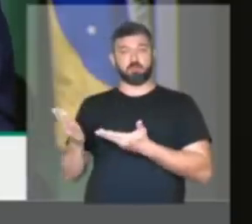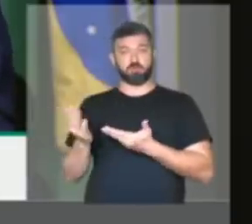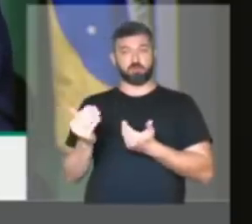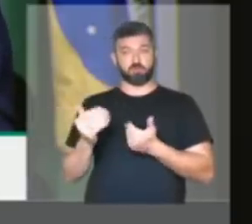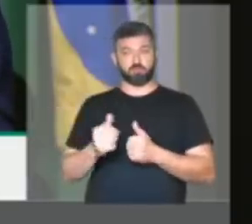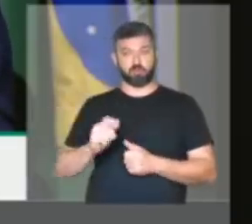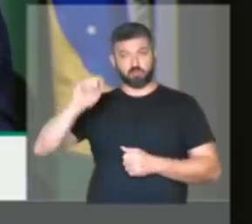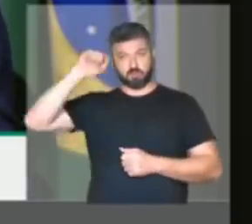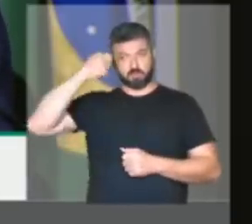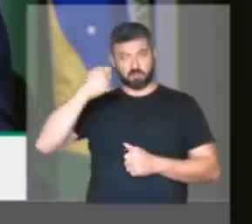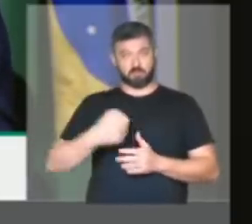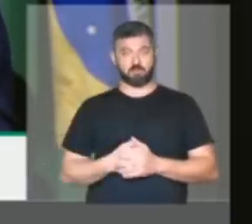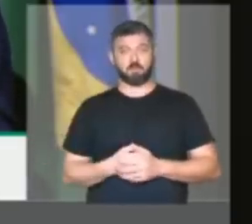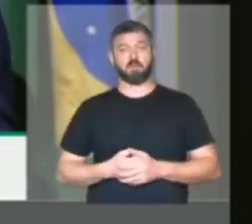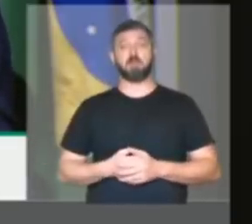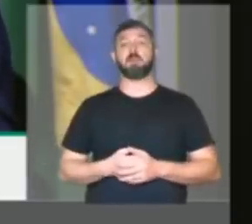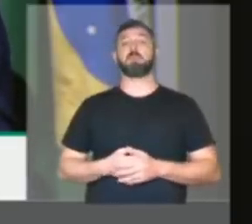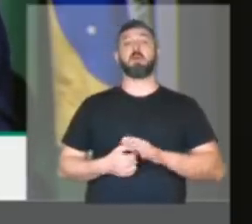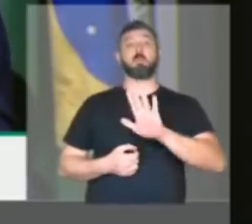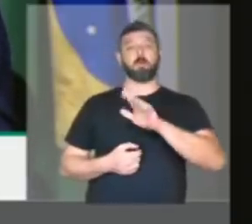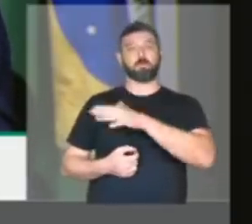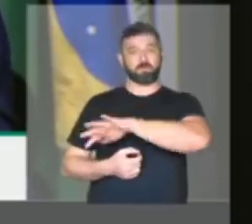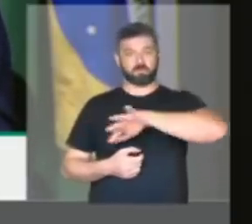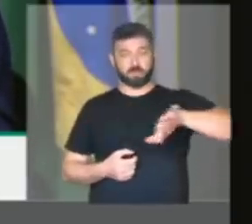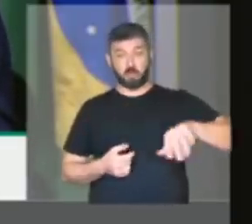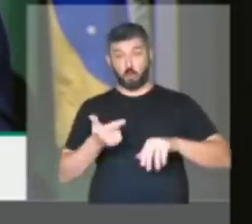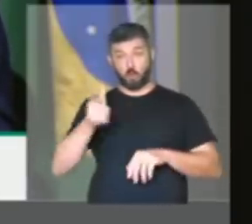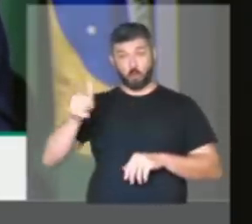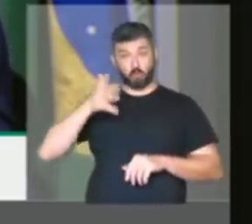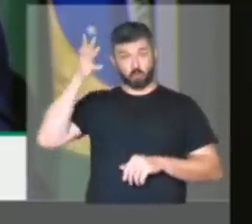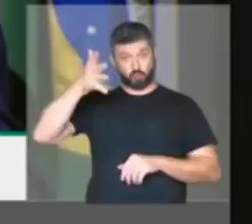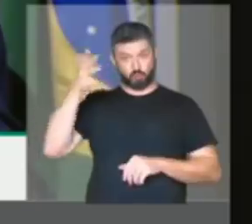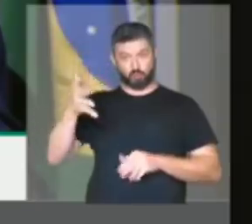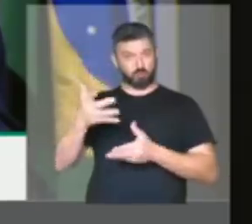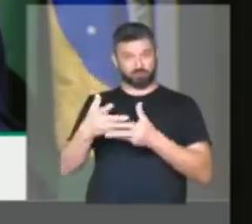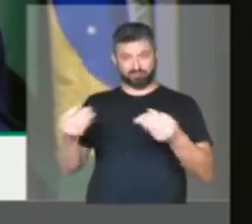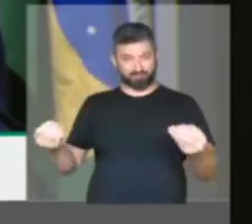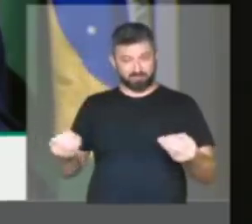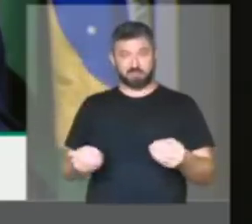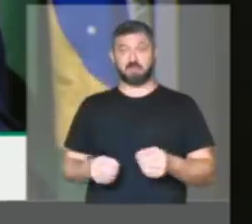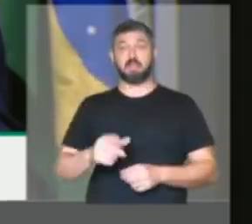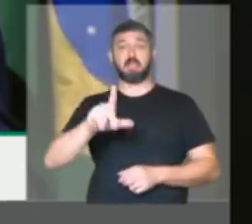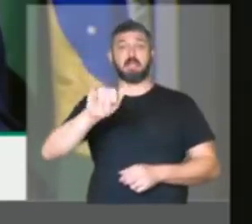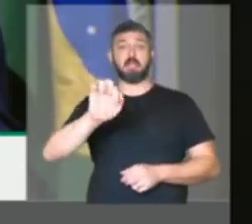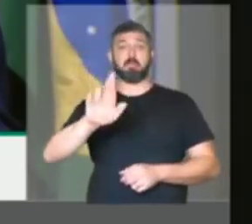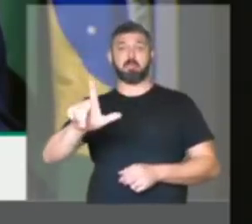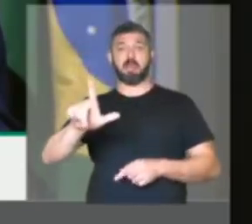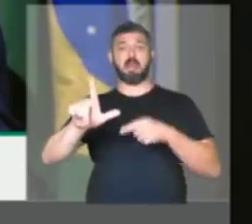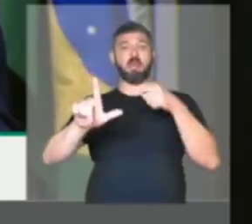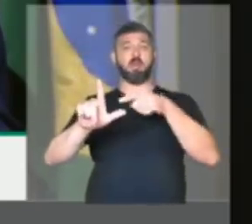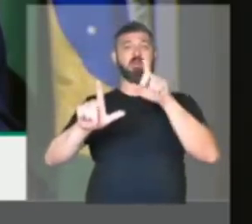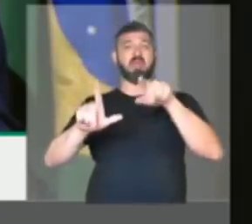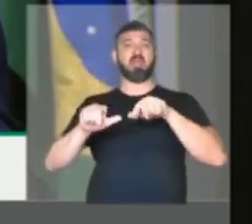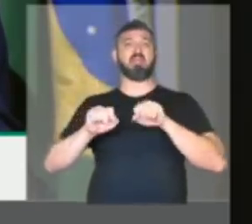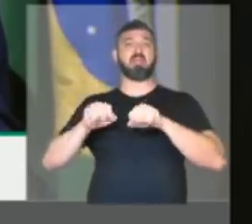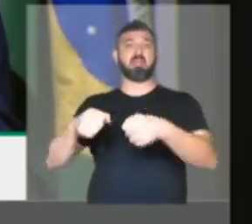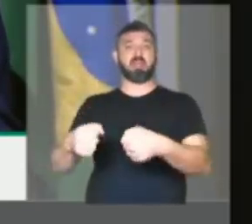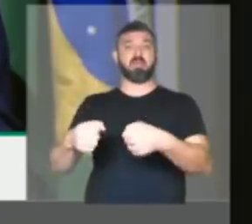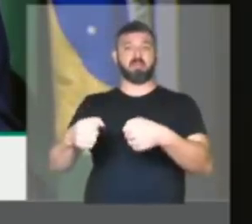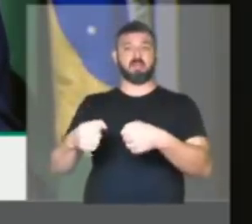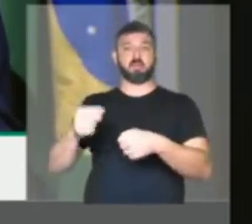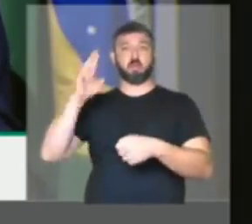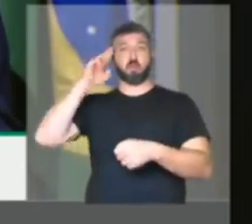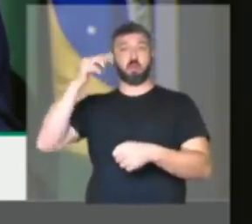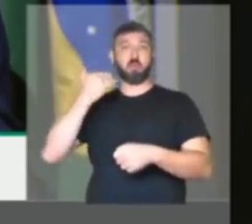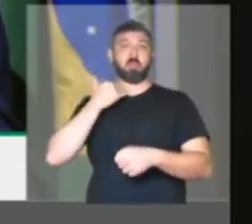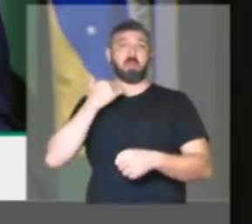jovens negros. Outro discurso que caiu por terra foi de que os liberais seriam supostamente defensores de